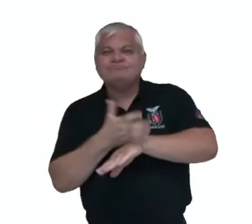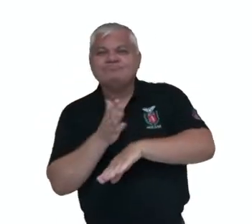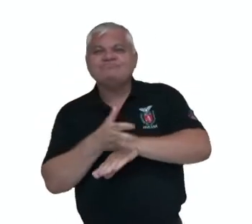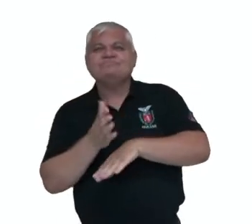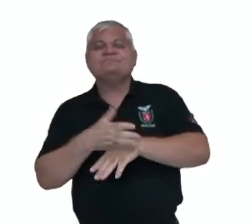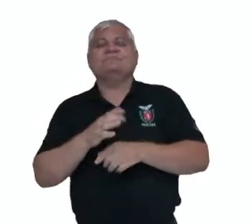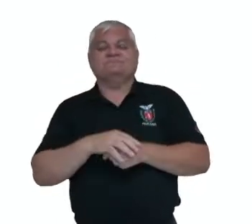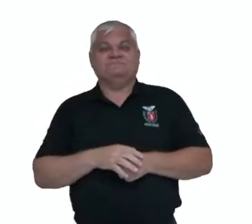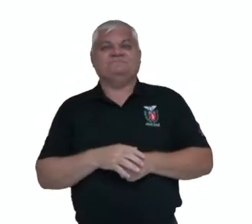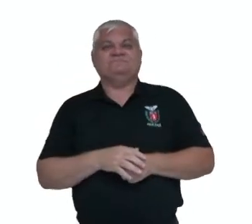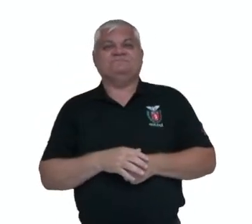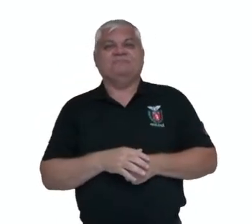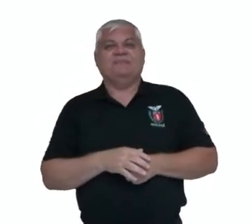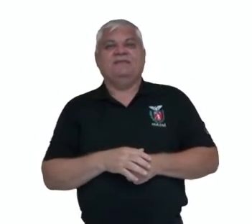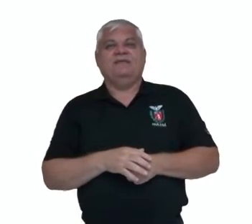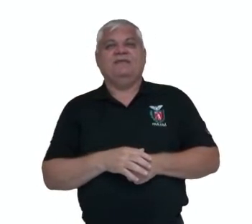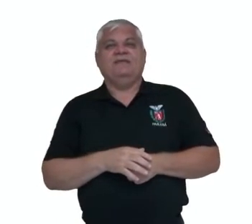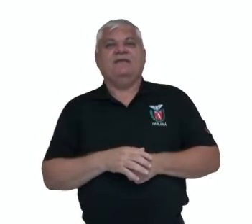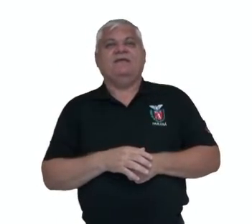sociocultural.